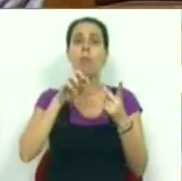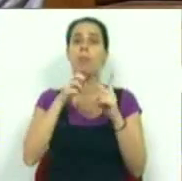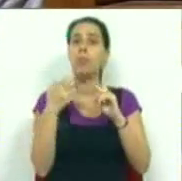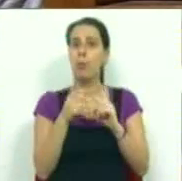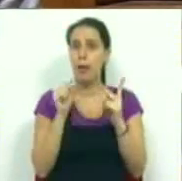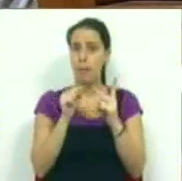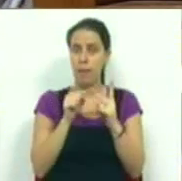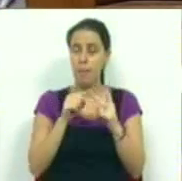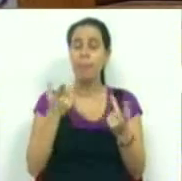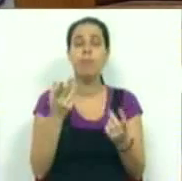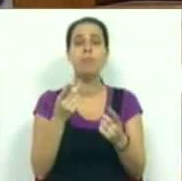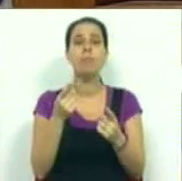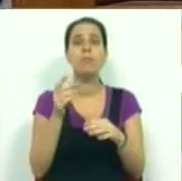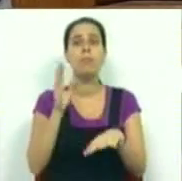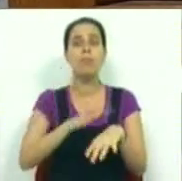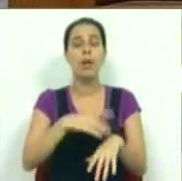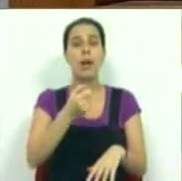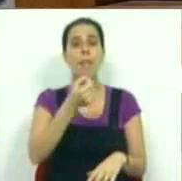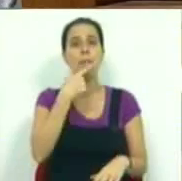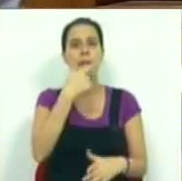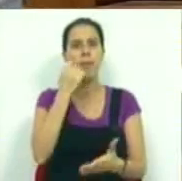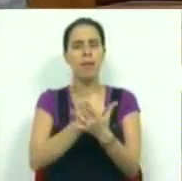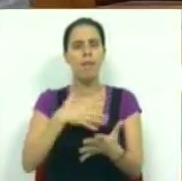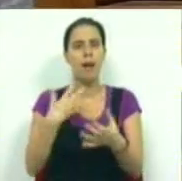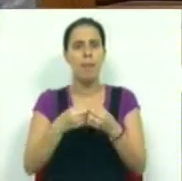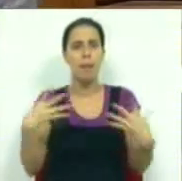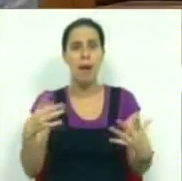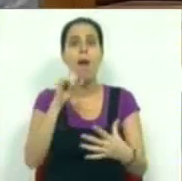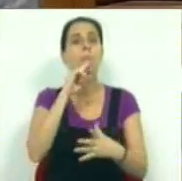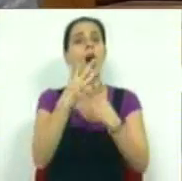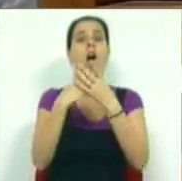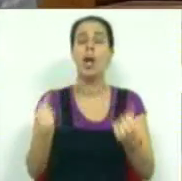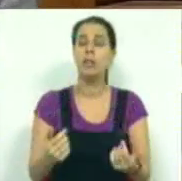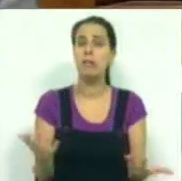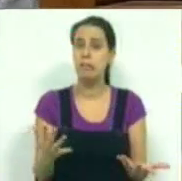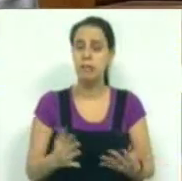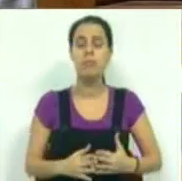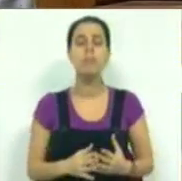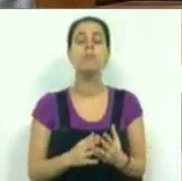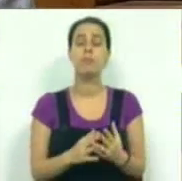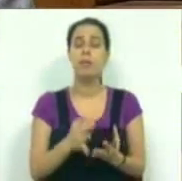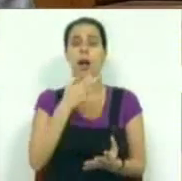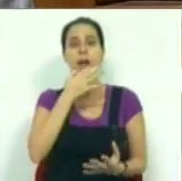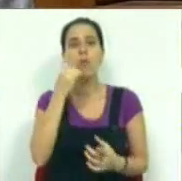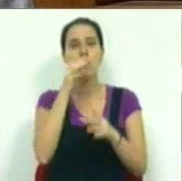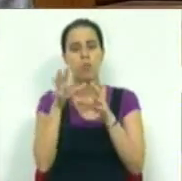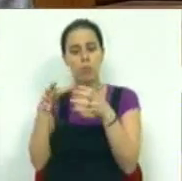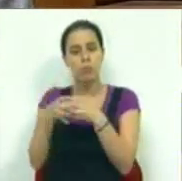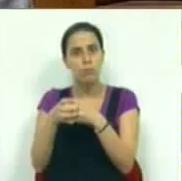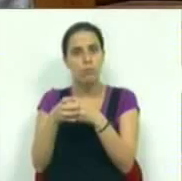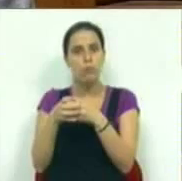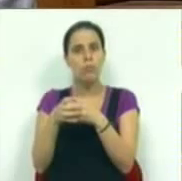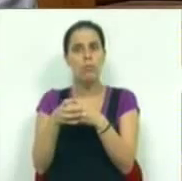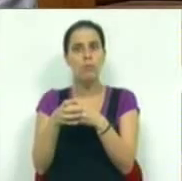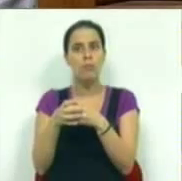que o aumento de medicamentos genéricos pode resolver é a existência de um segmento